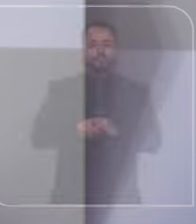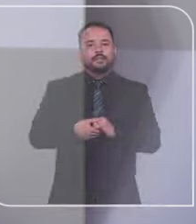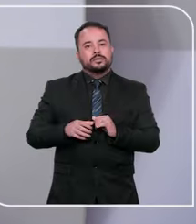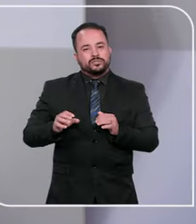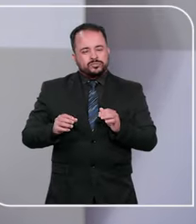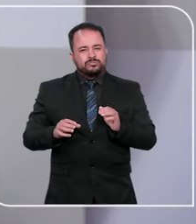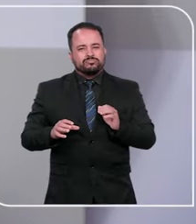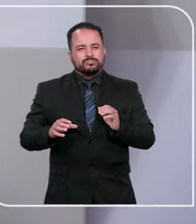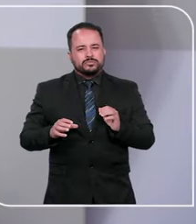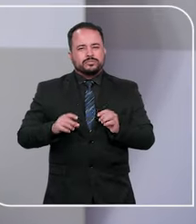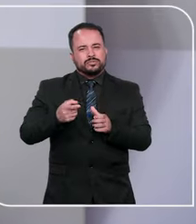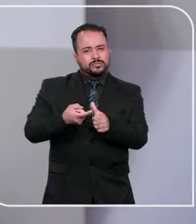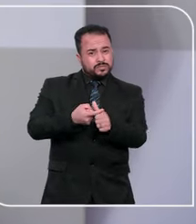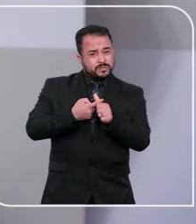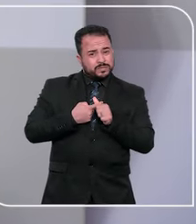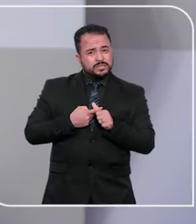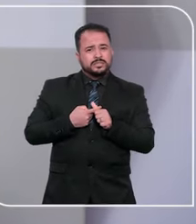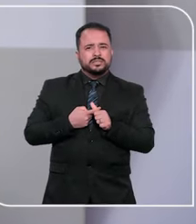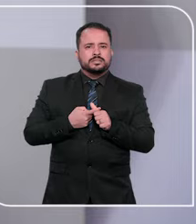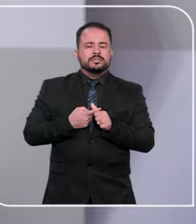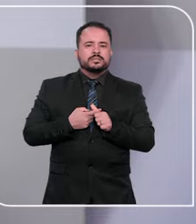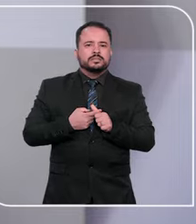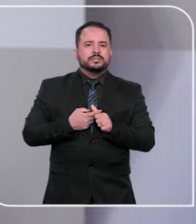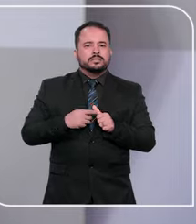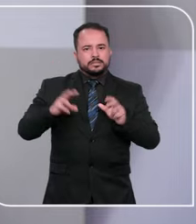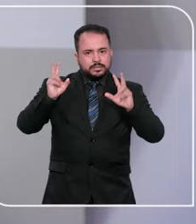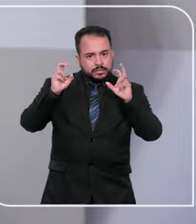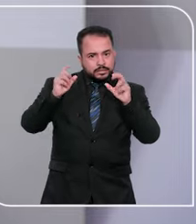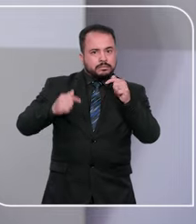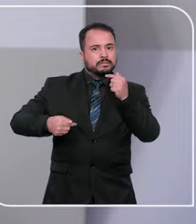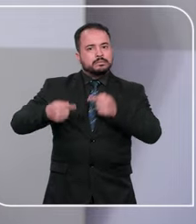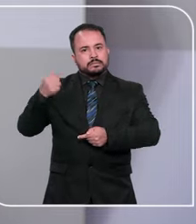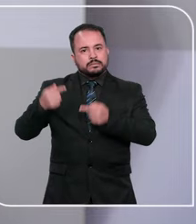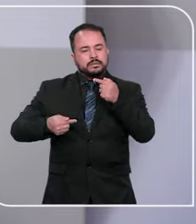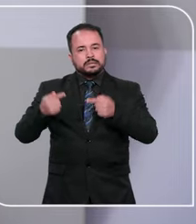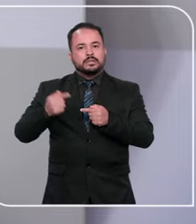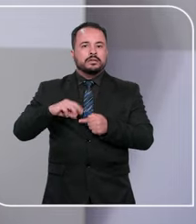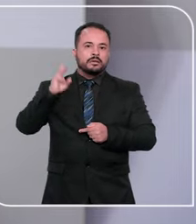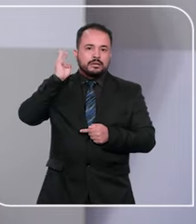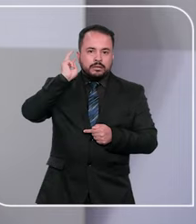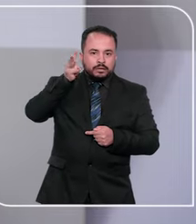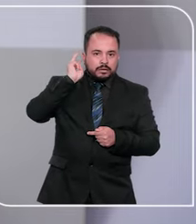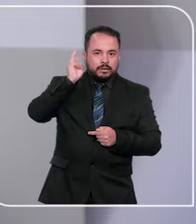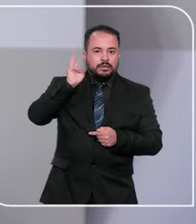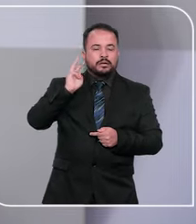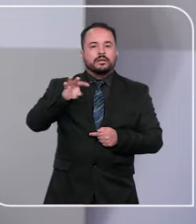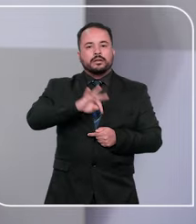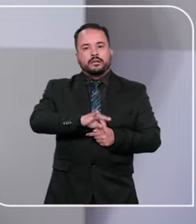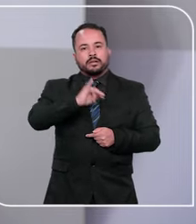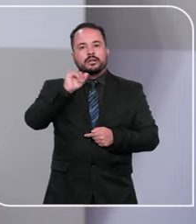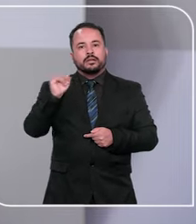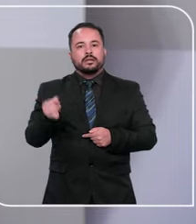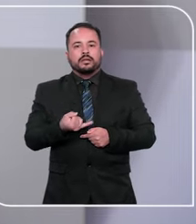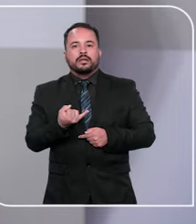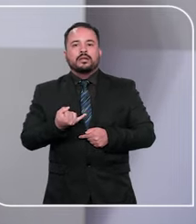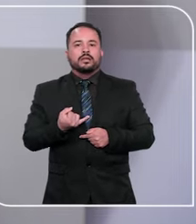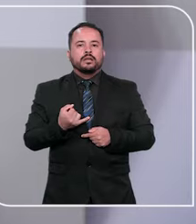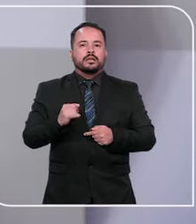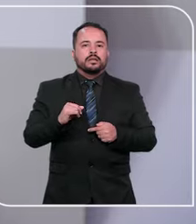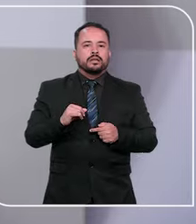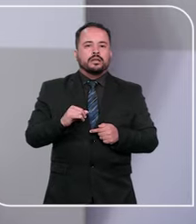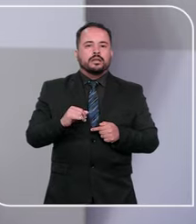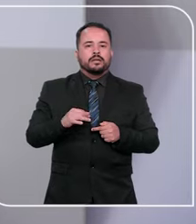crédito Superendividamento também é o tema de um bate-papo que está no Spotify do STJ